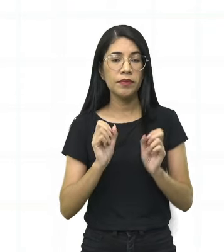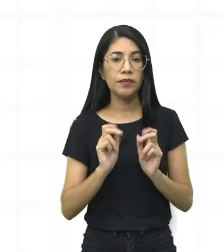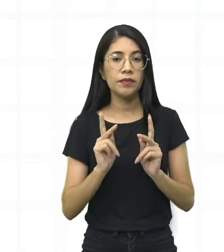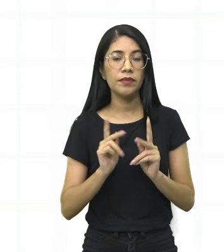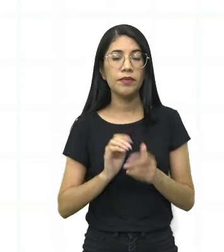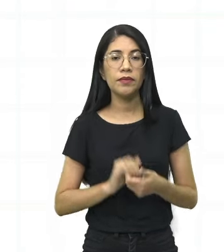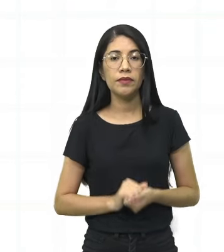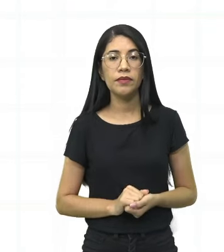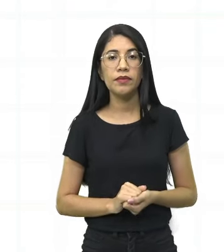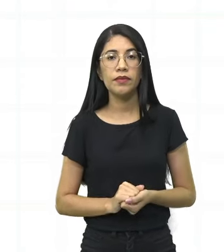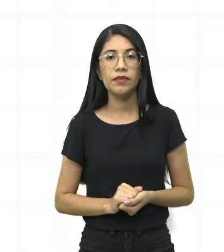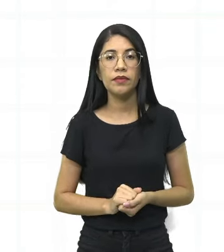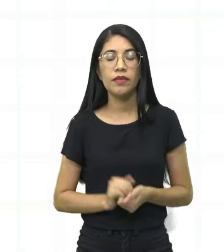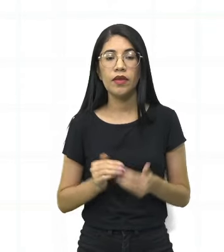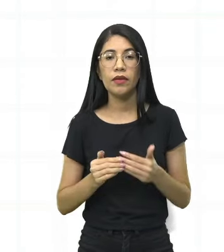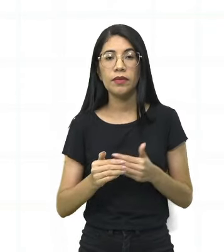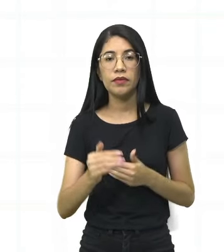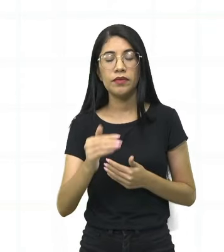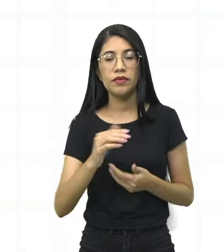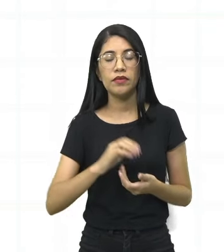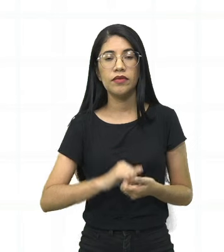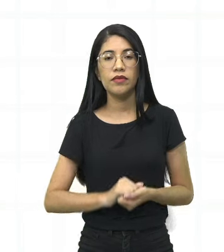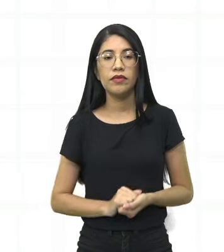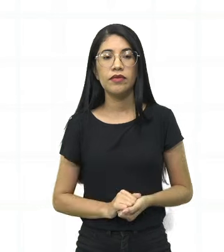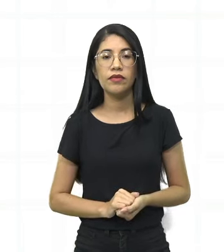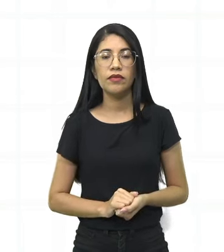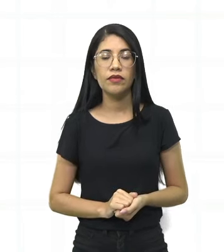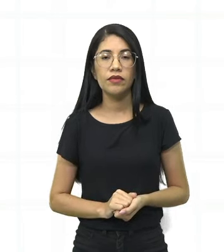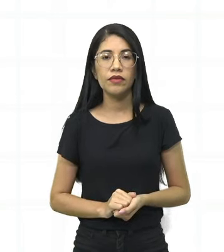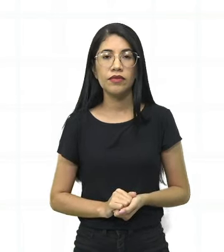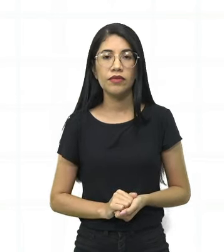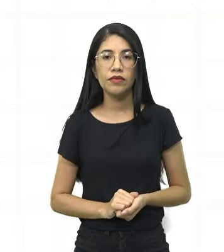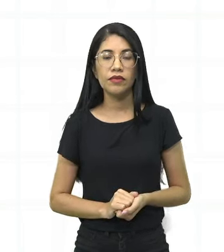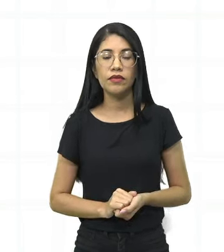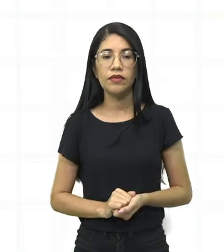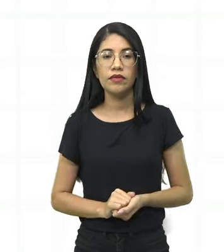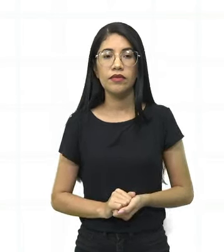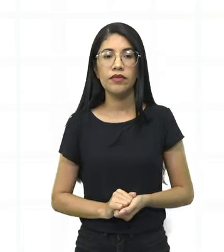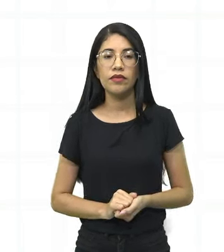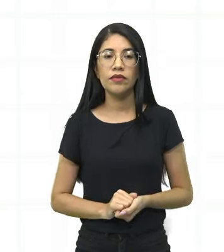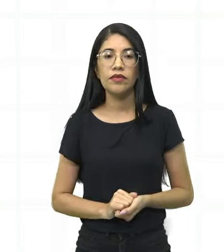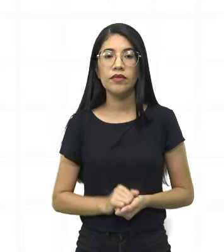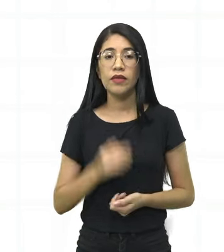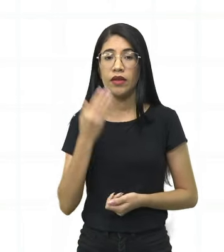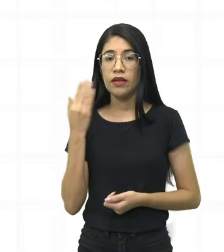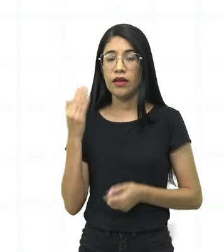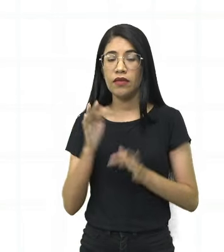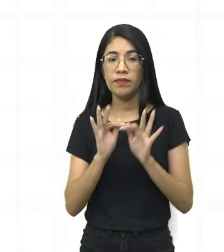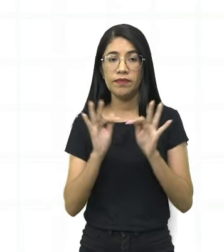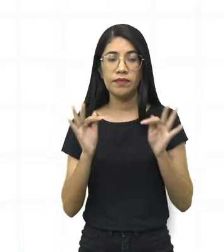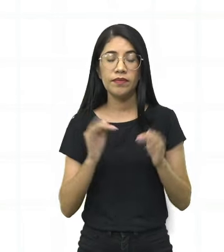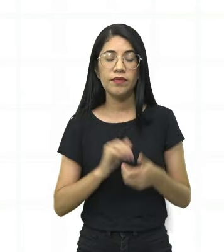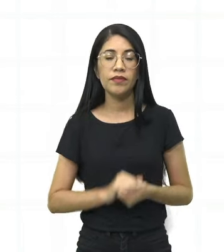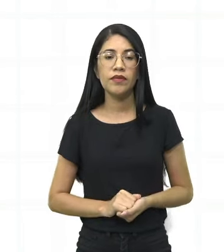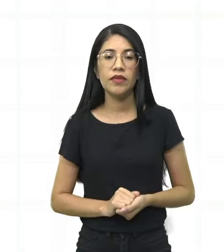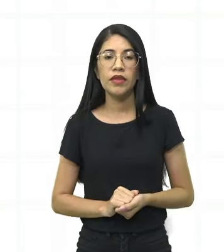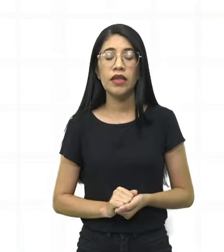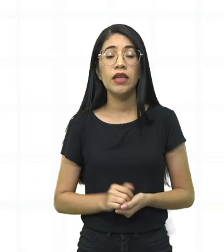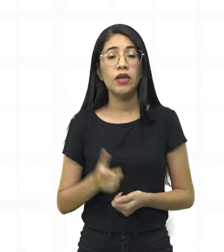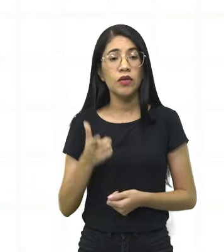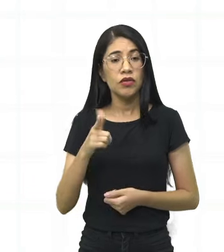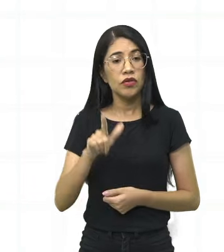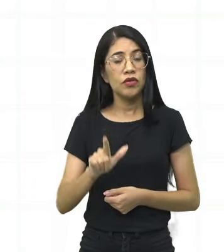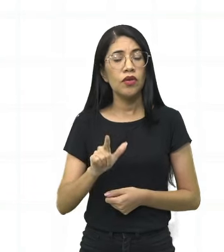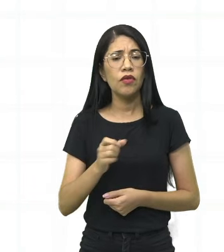Ok? Vamos lá, dar continuidade? Ó, onde canta o sabiá? Aqui novamente.